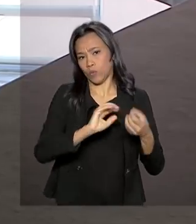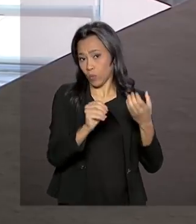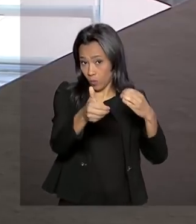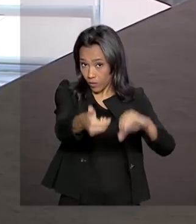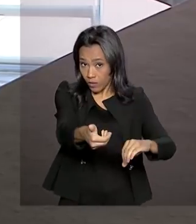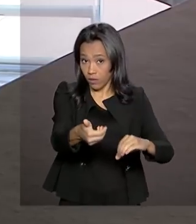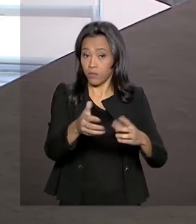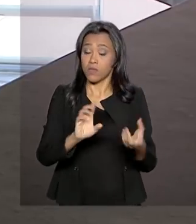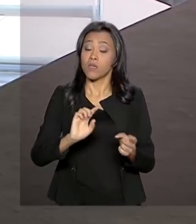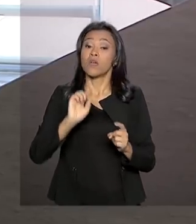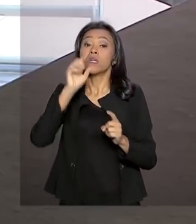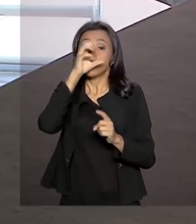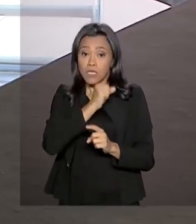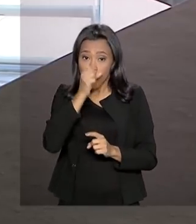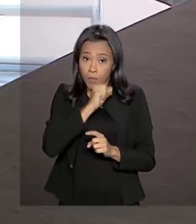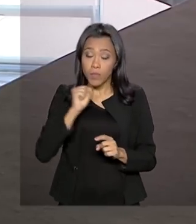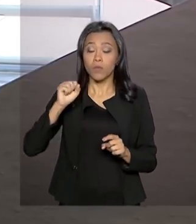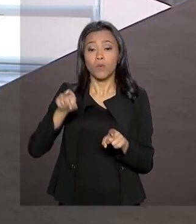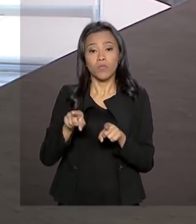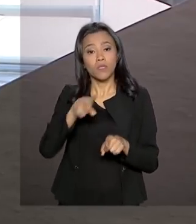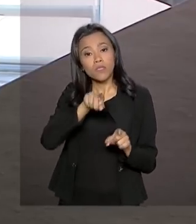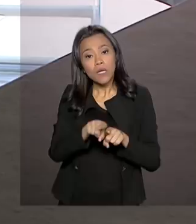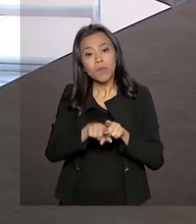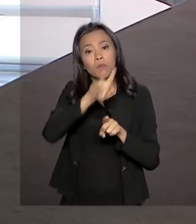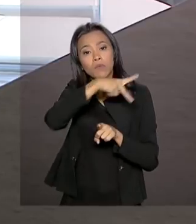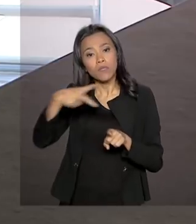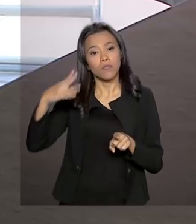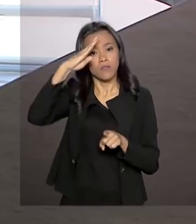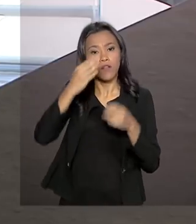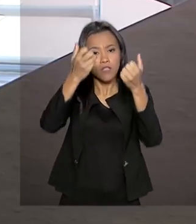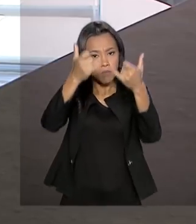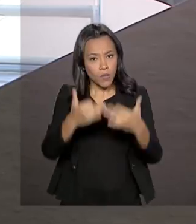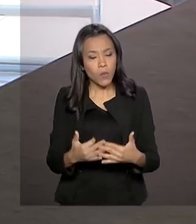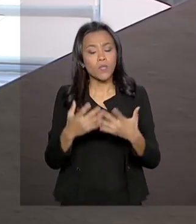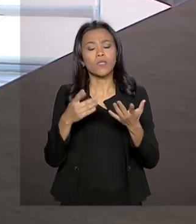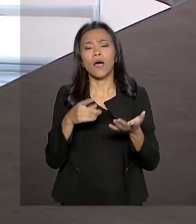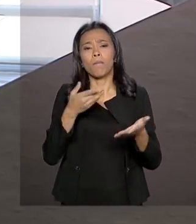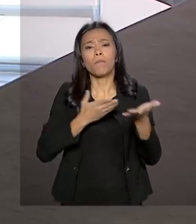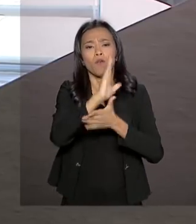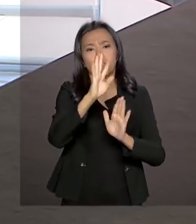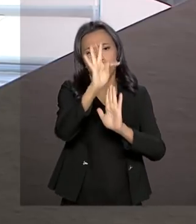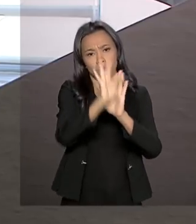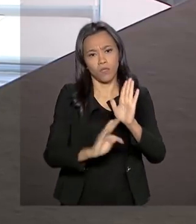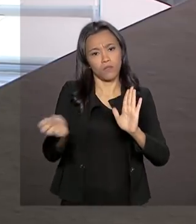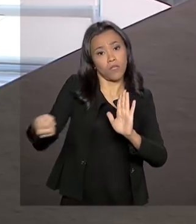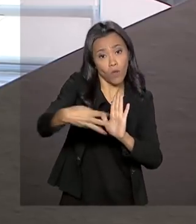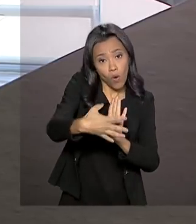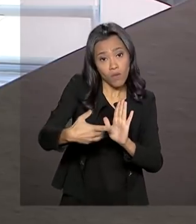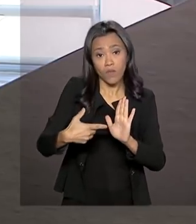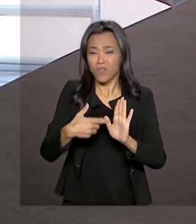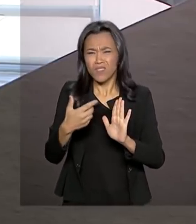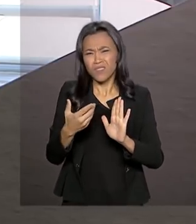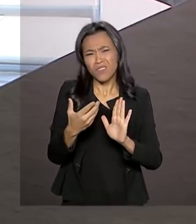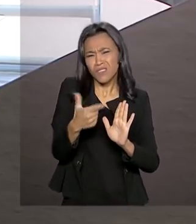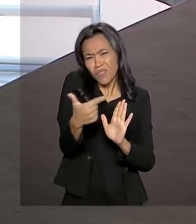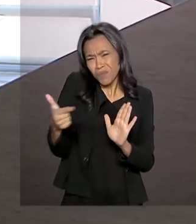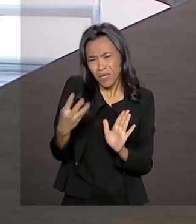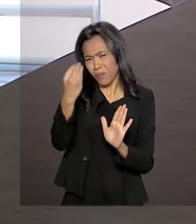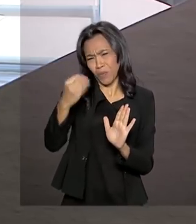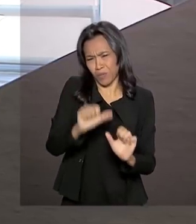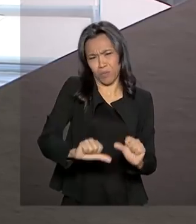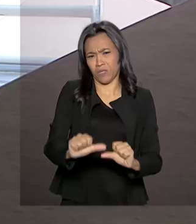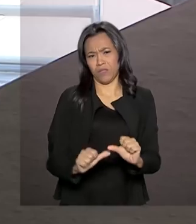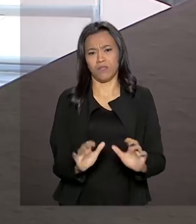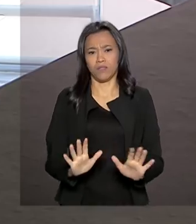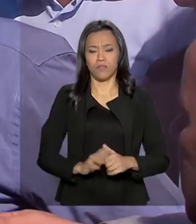sábado, Jair Bolsonaro falou da importância da aprovação do texto da nova previdência, sem muitas mudanças. Vamos